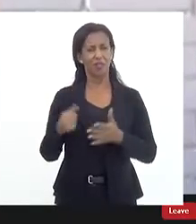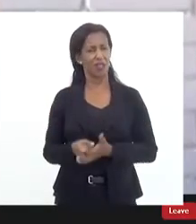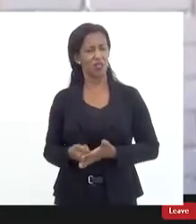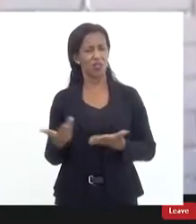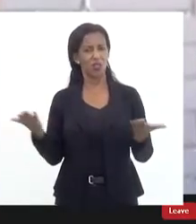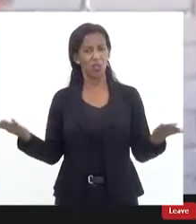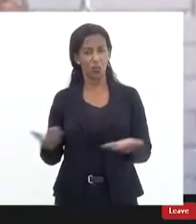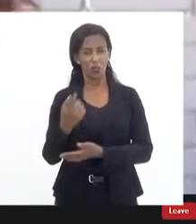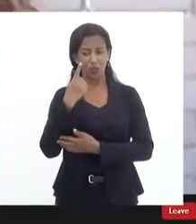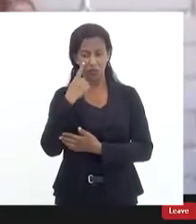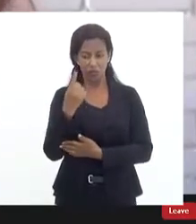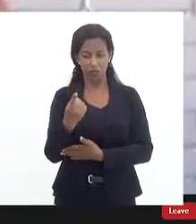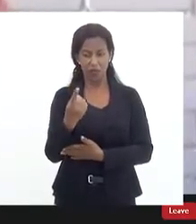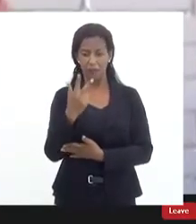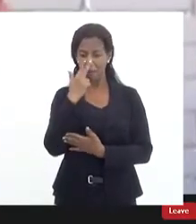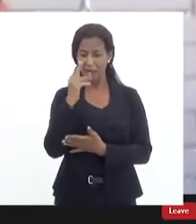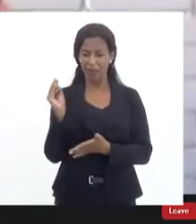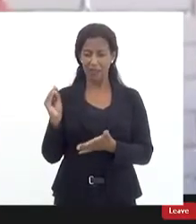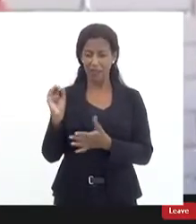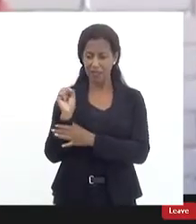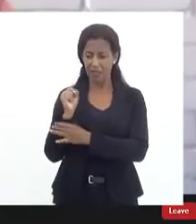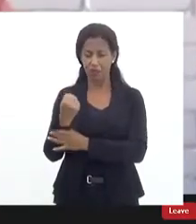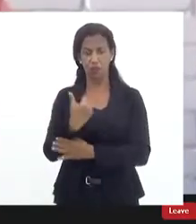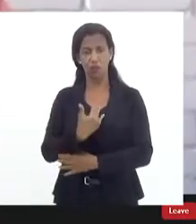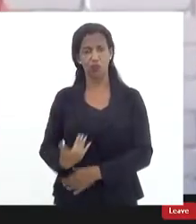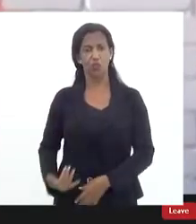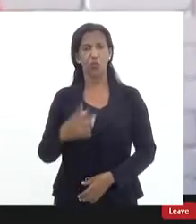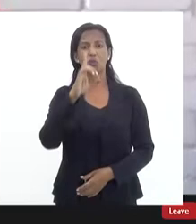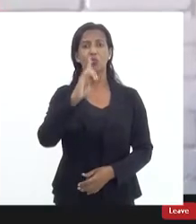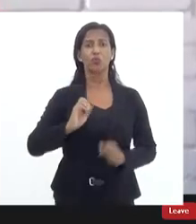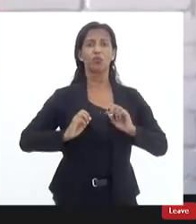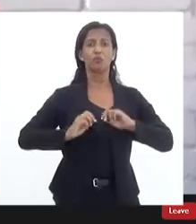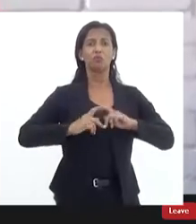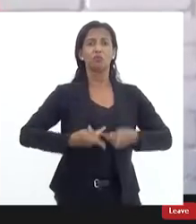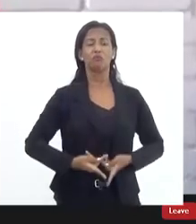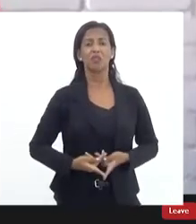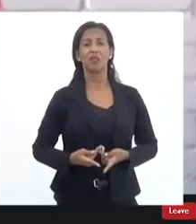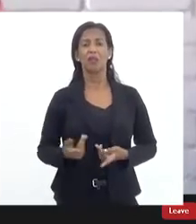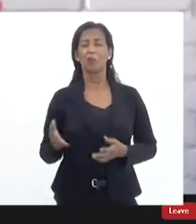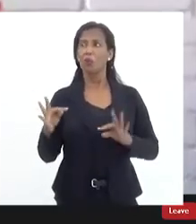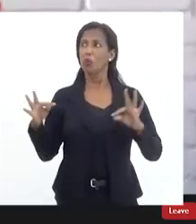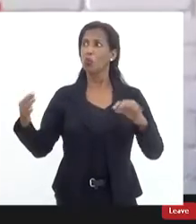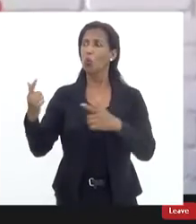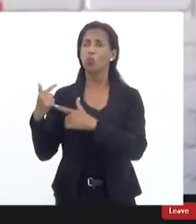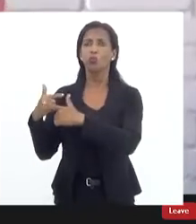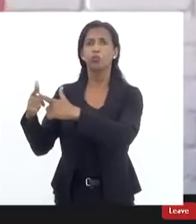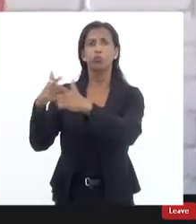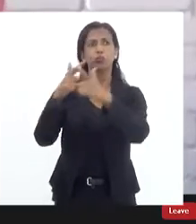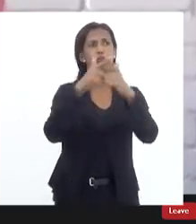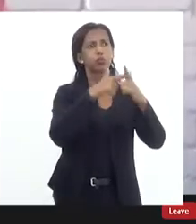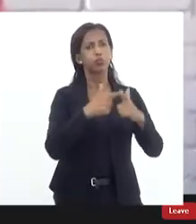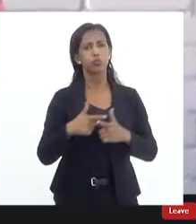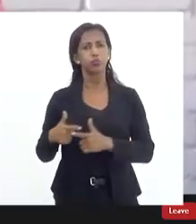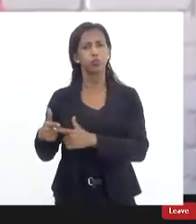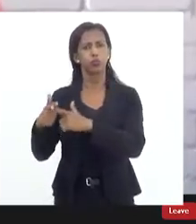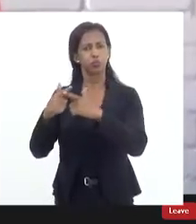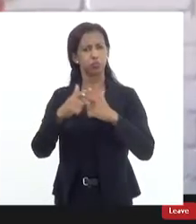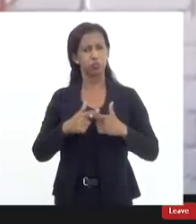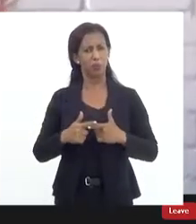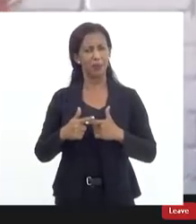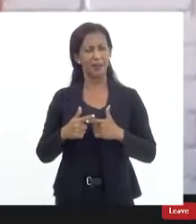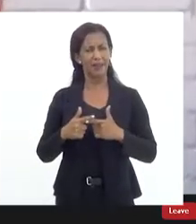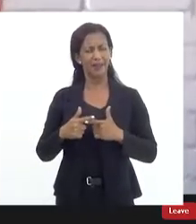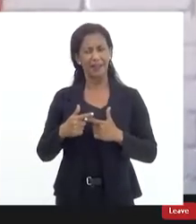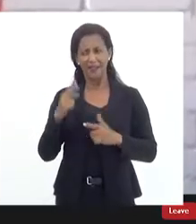é que muitas vezes é a segurança pública e os direitos humanos que lida com todos esses processos anteriores na